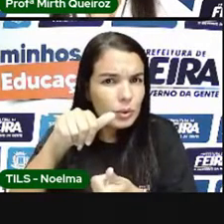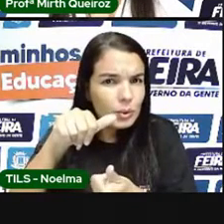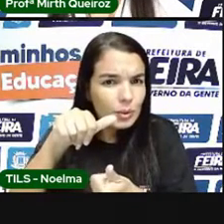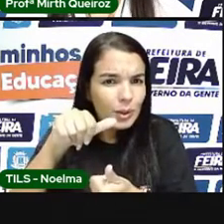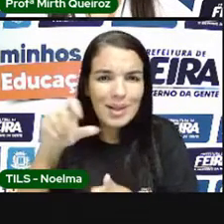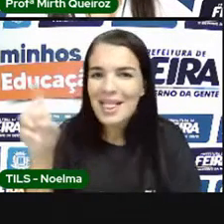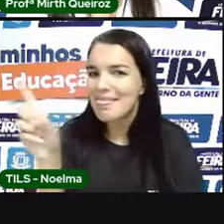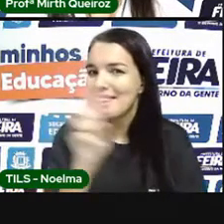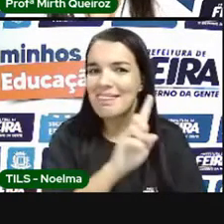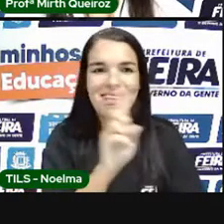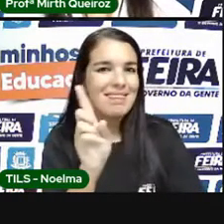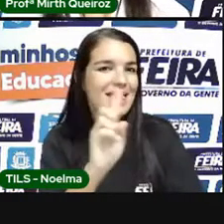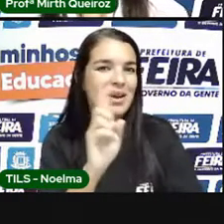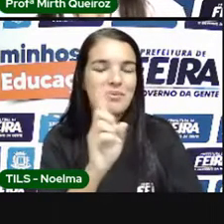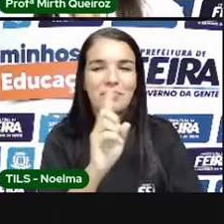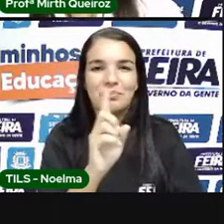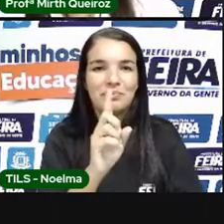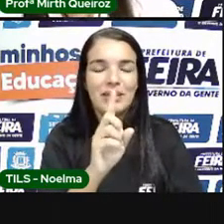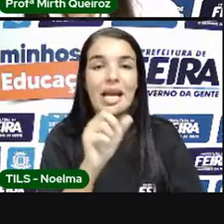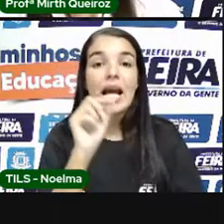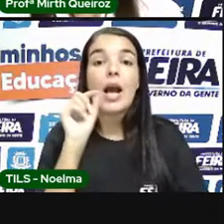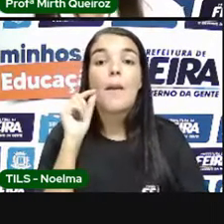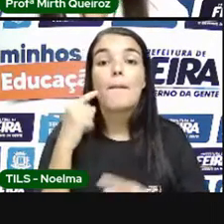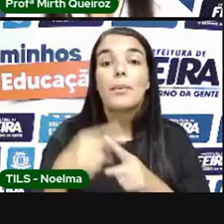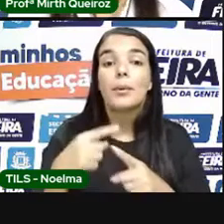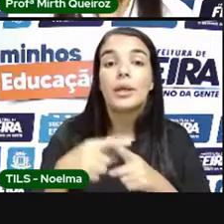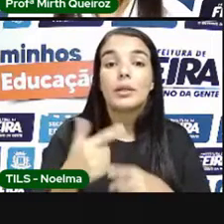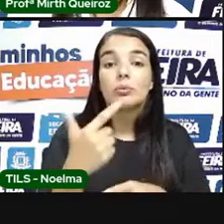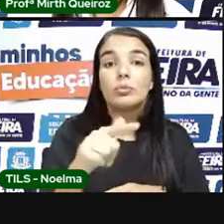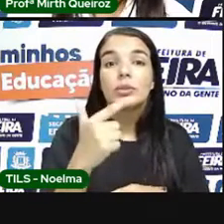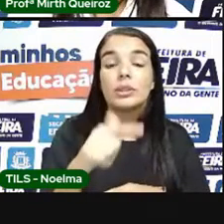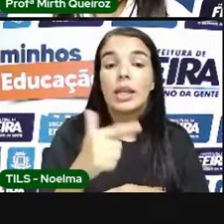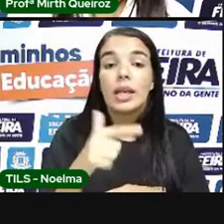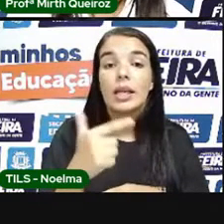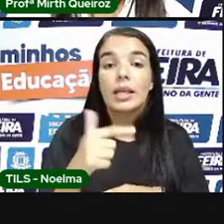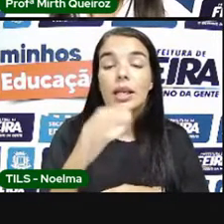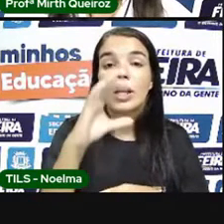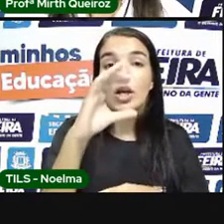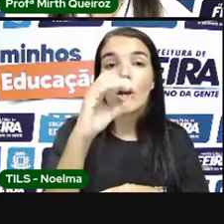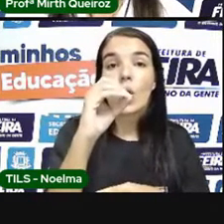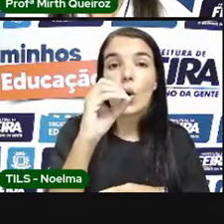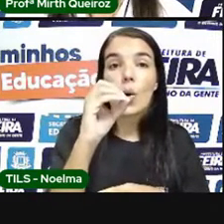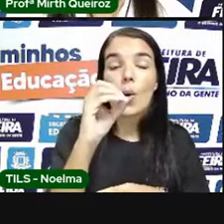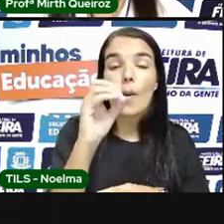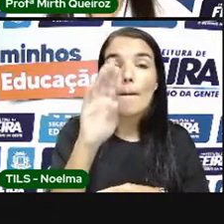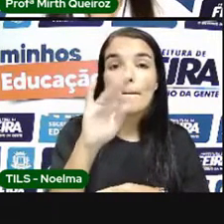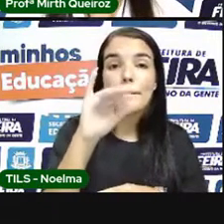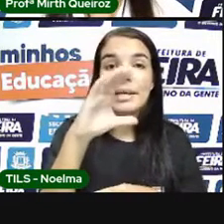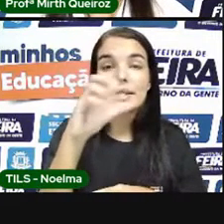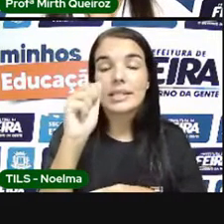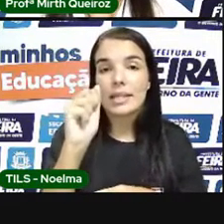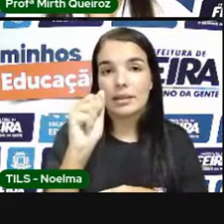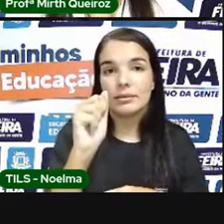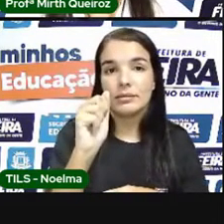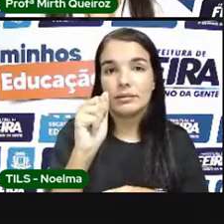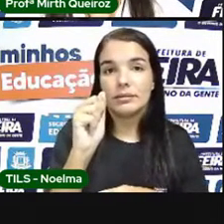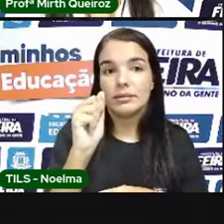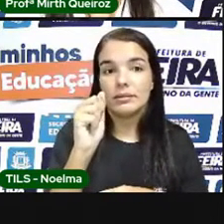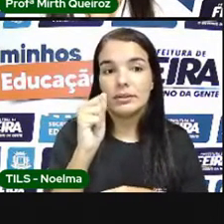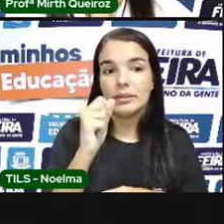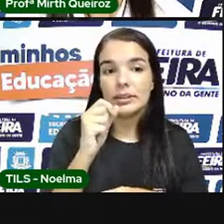cobiça humana É uma frase de Mahatma Gandhi, né? O que significa isso? No mundo nós temos